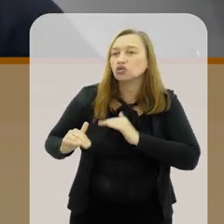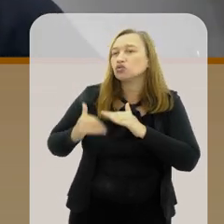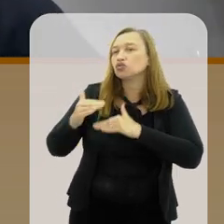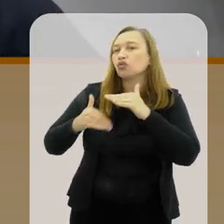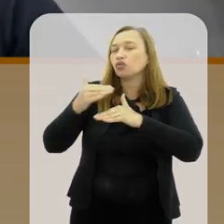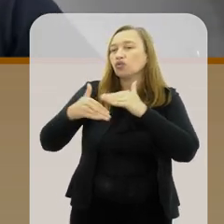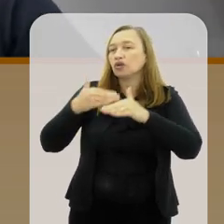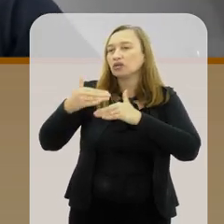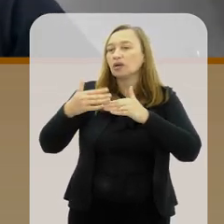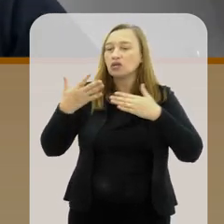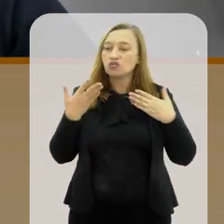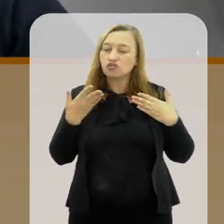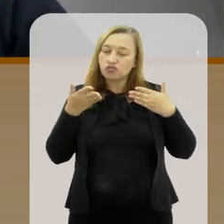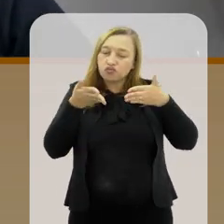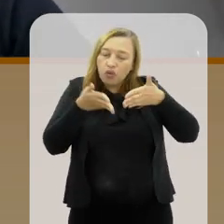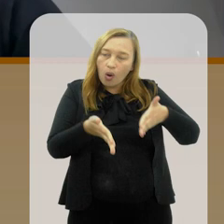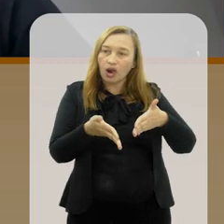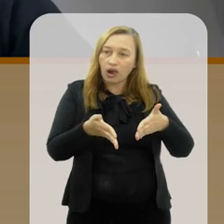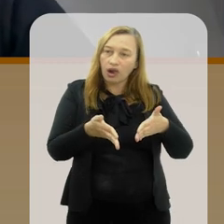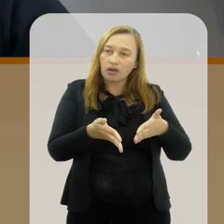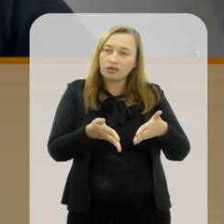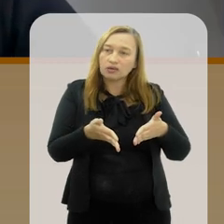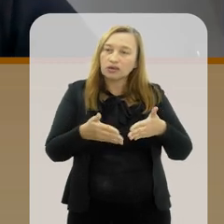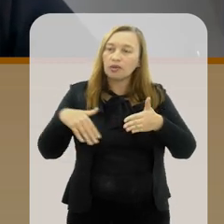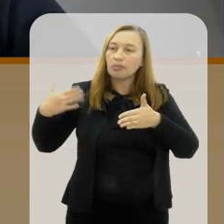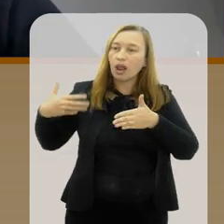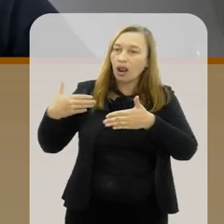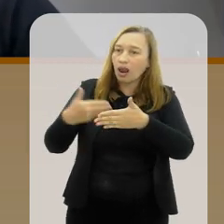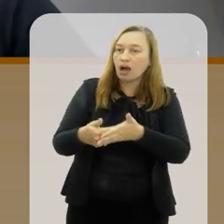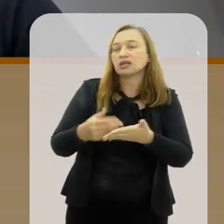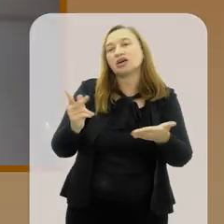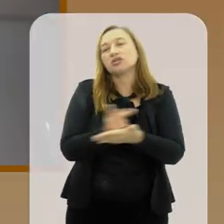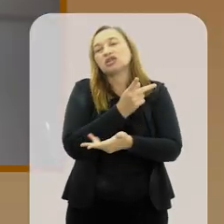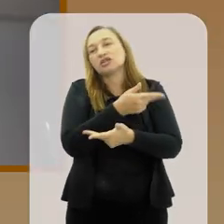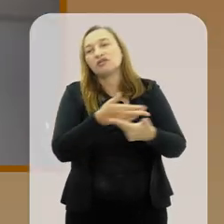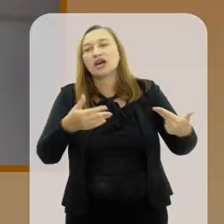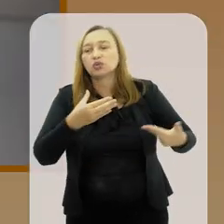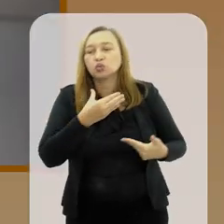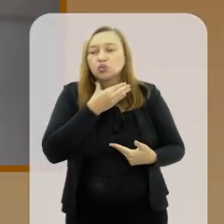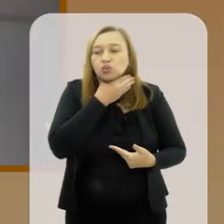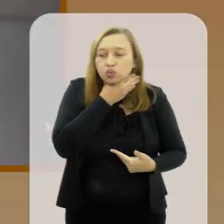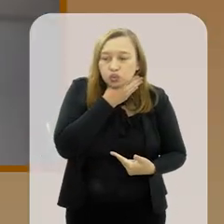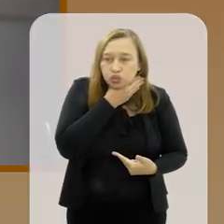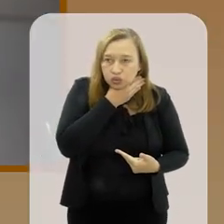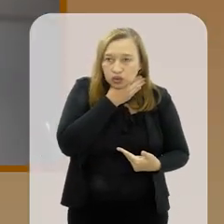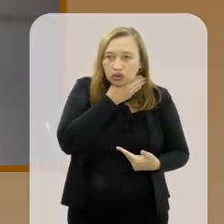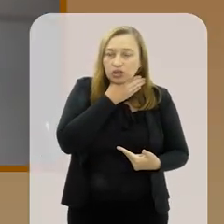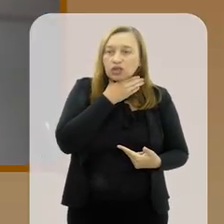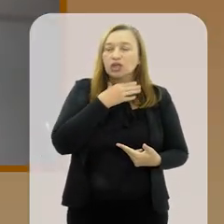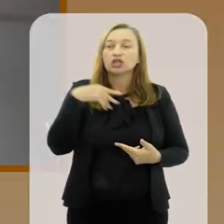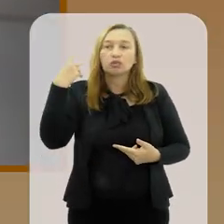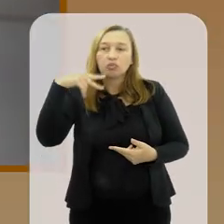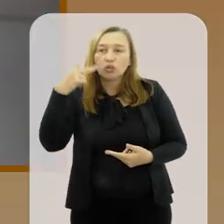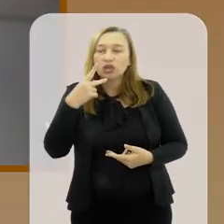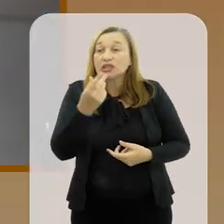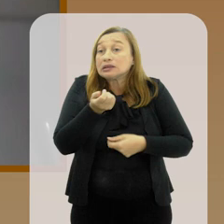anos de um desenvolvimento mais concentrado e ao longo desse tempo aconteceram muitas crises